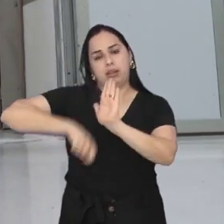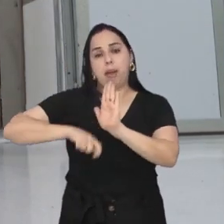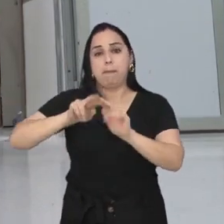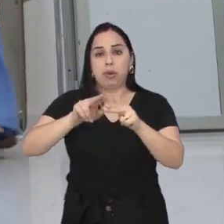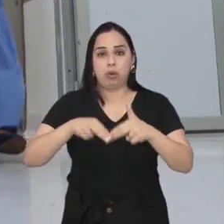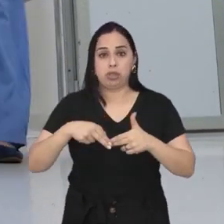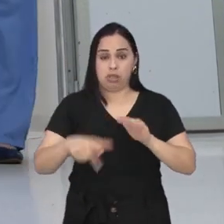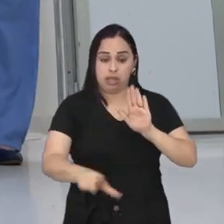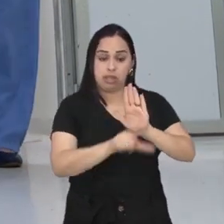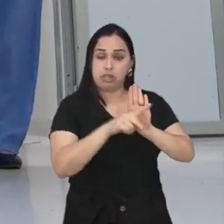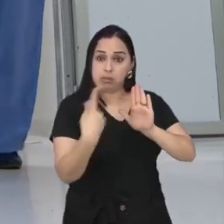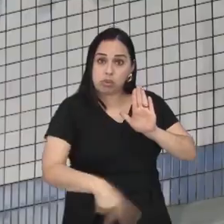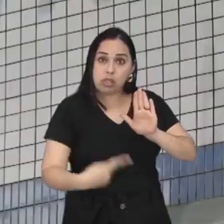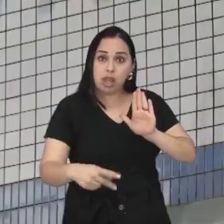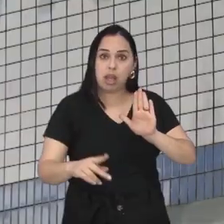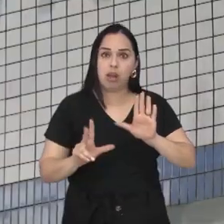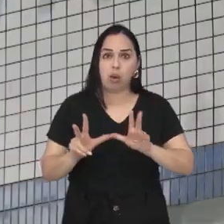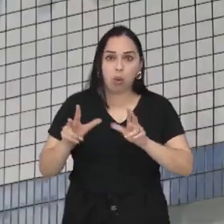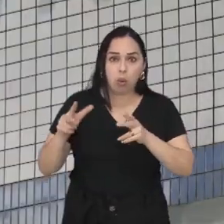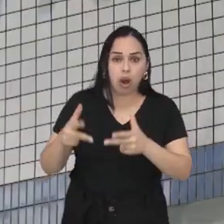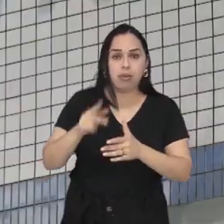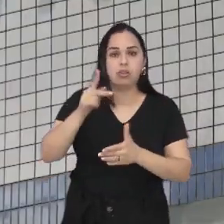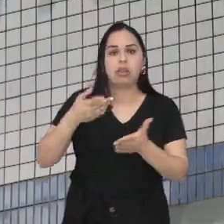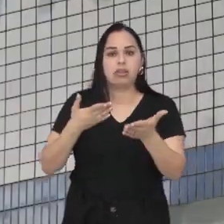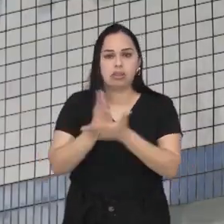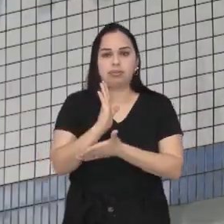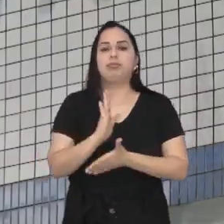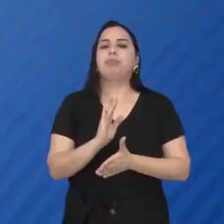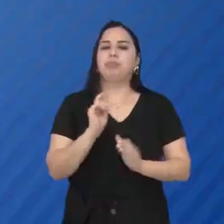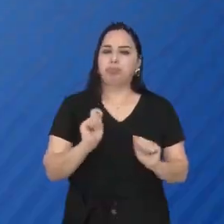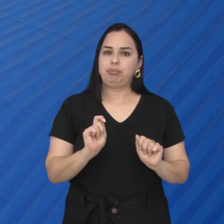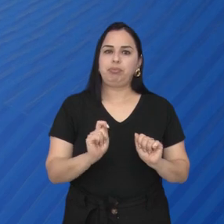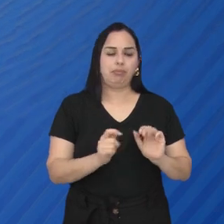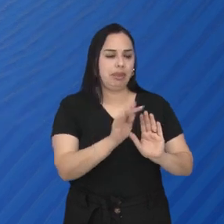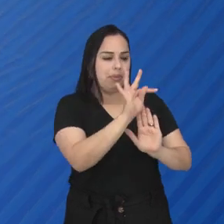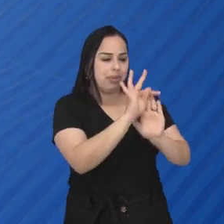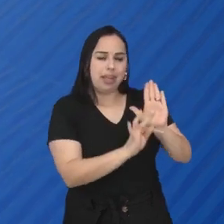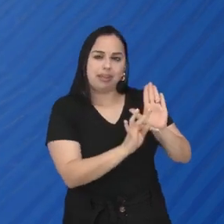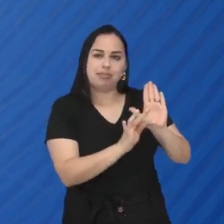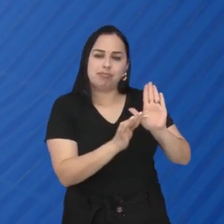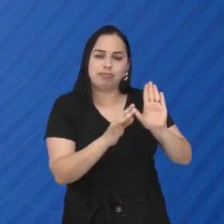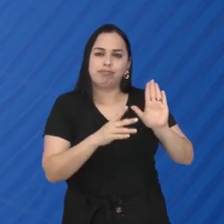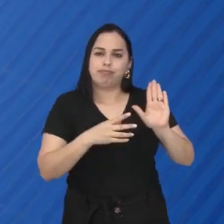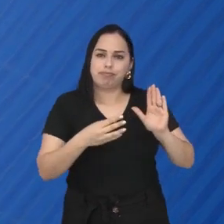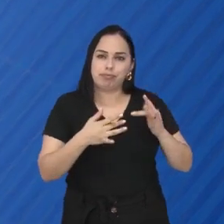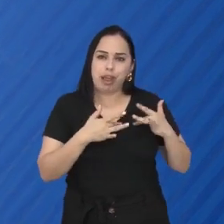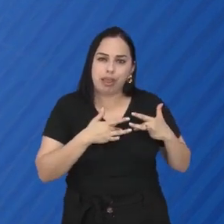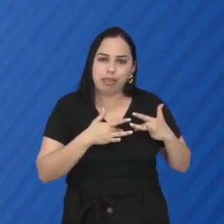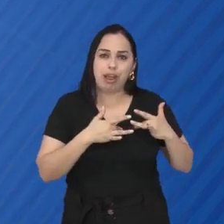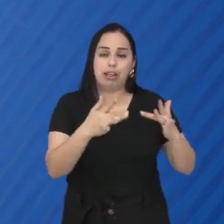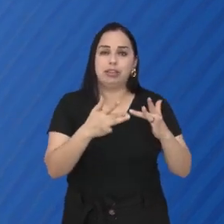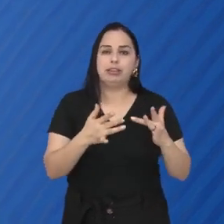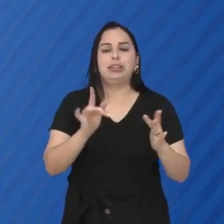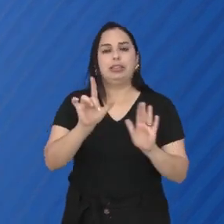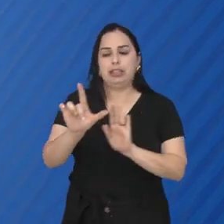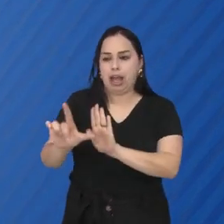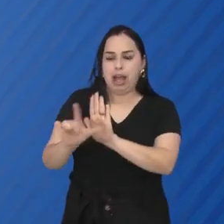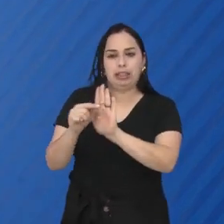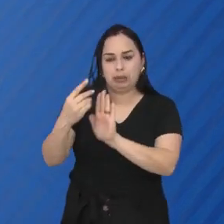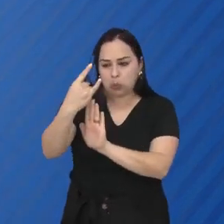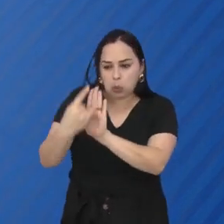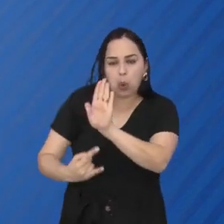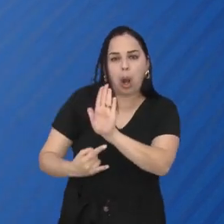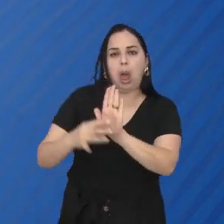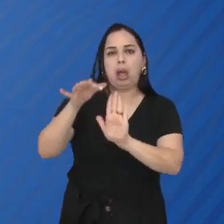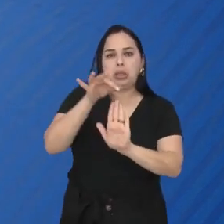Por isso, em São José, uma lei aprovada pela Câmara autoriza a inclusão de texto de estímulo à doação em